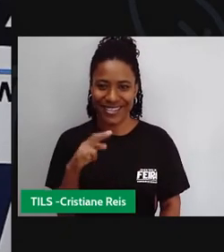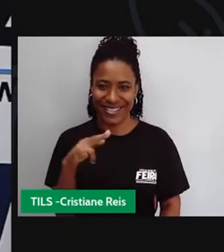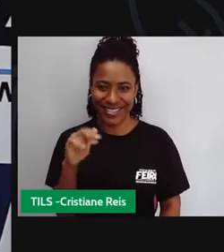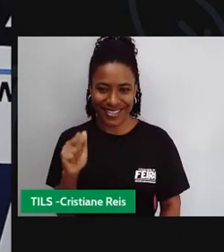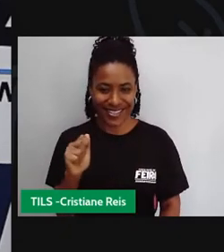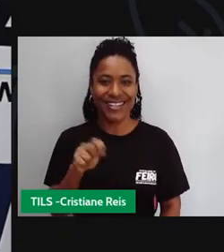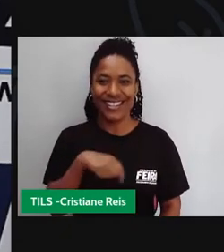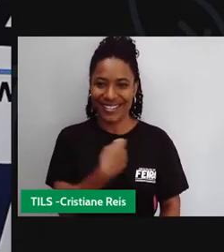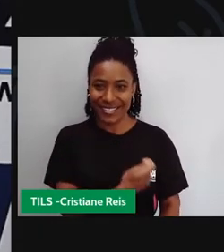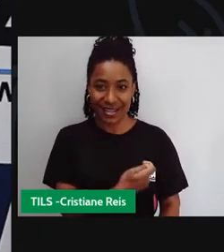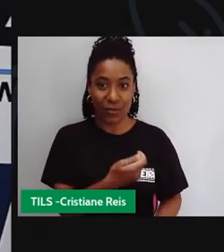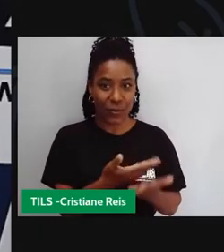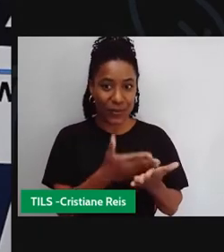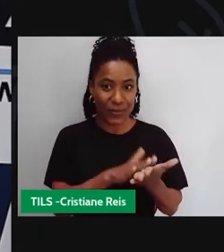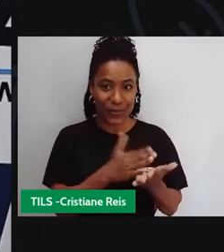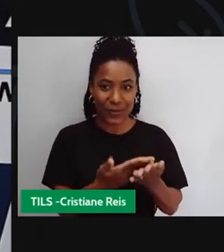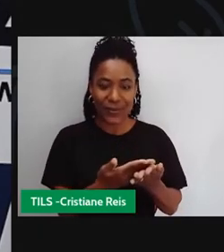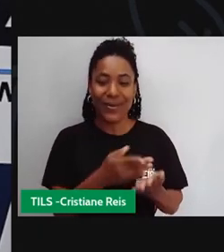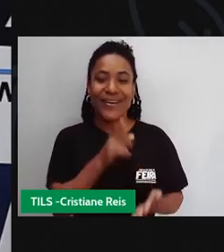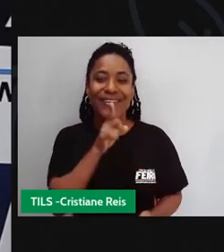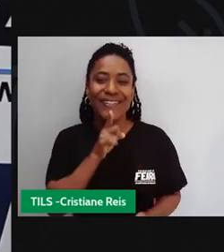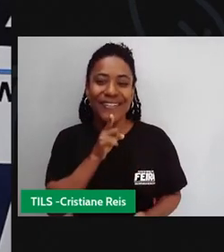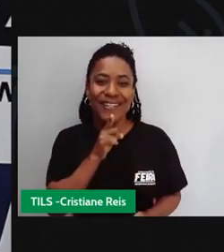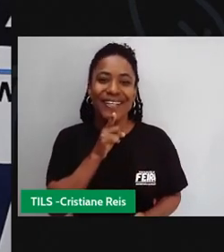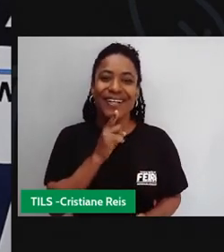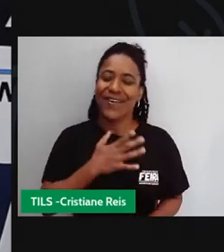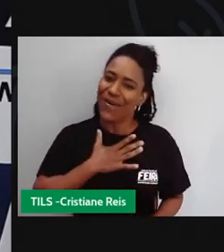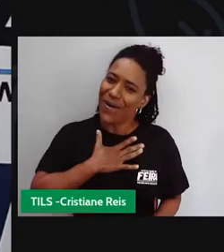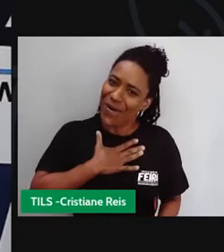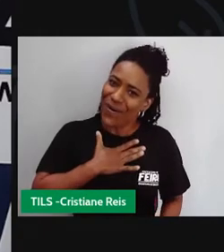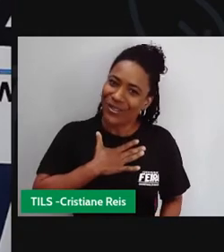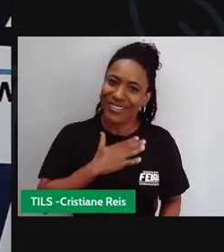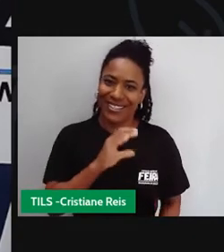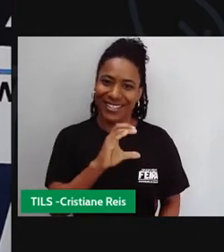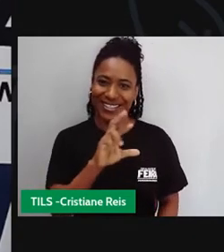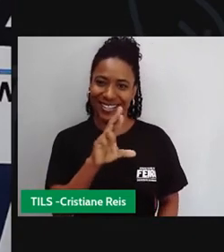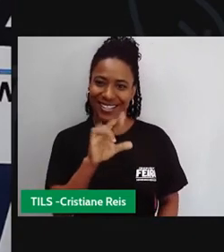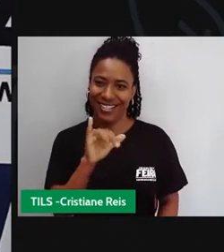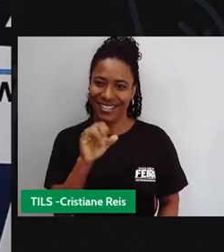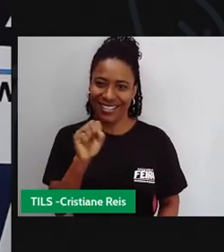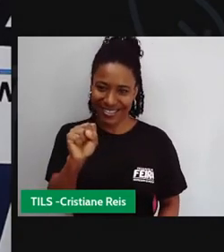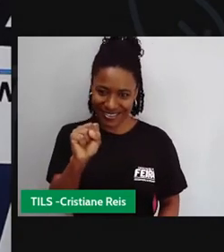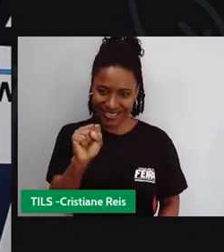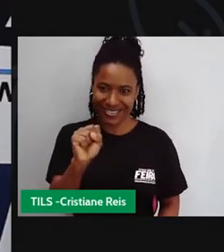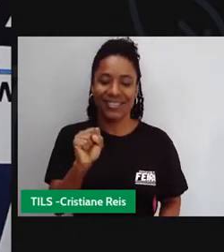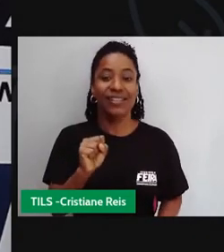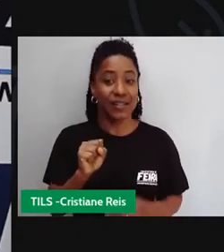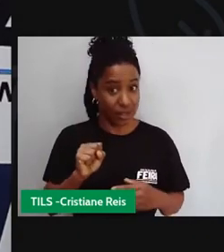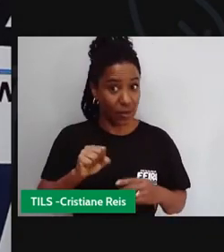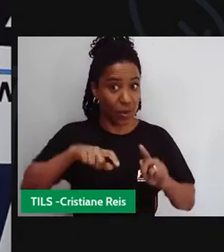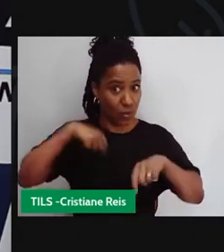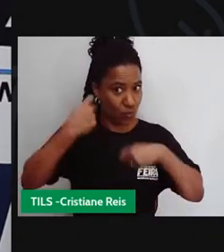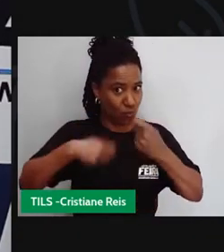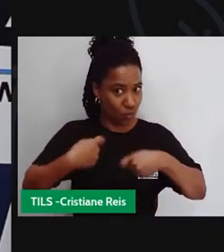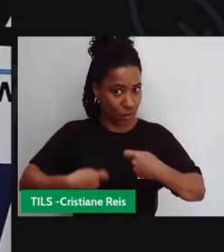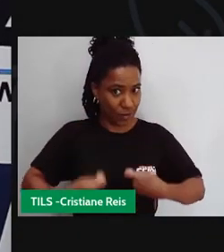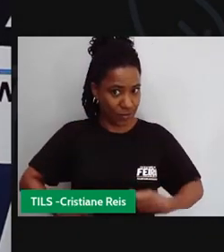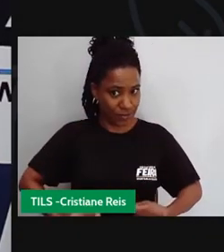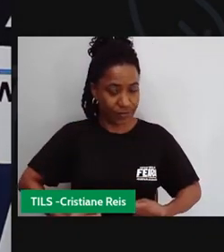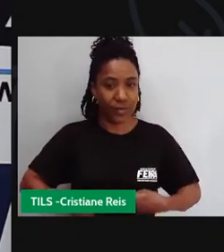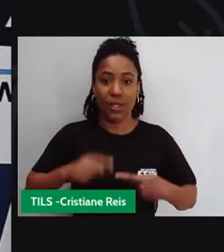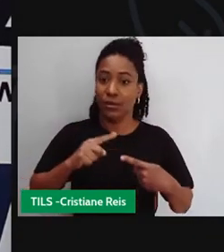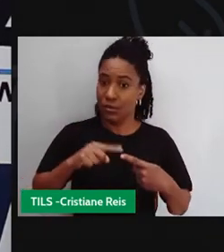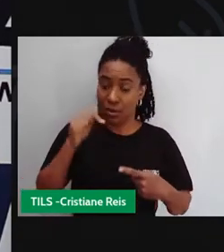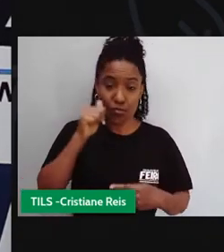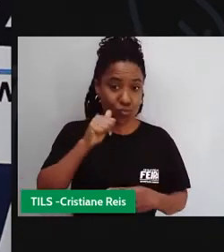professora Cris, ela adora essa chamada de Cris, e de qualquer forma, deixa eu me autodescrever. Eu sou